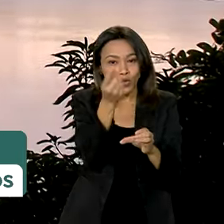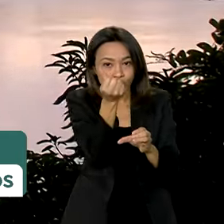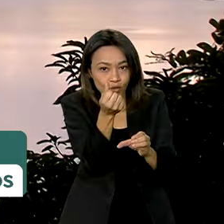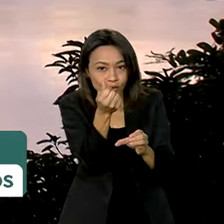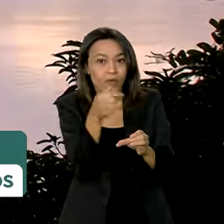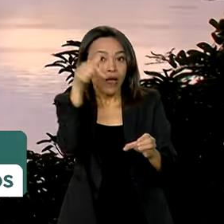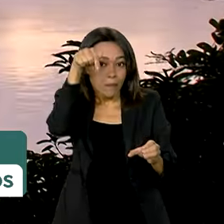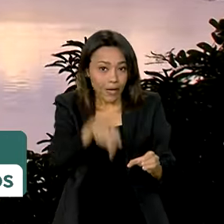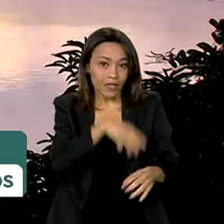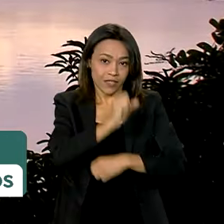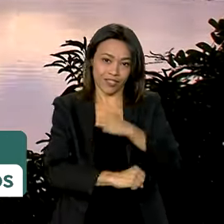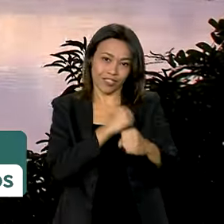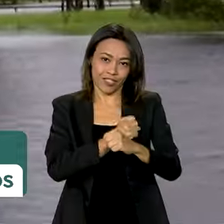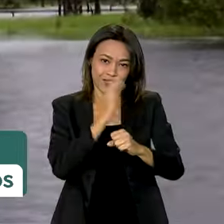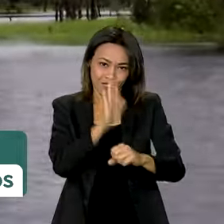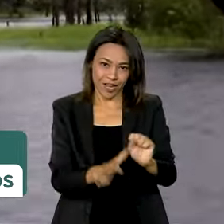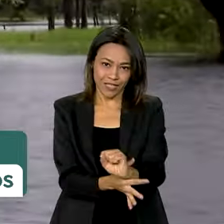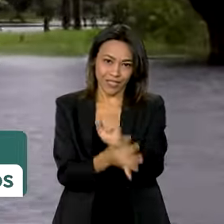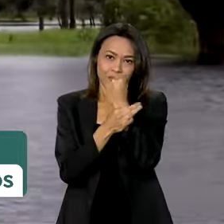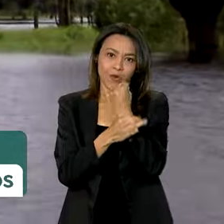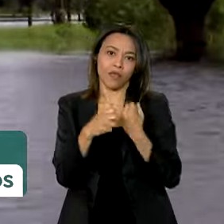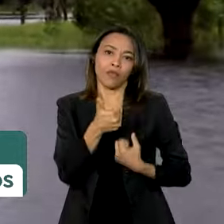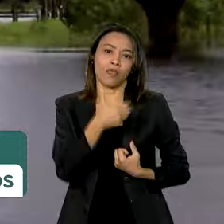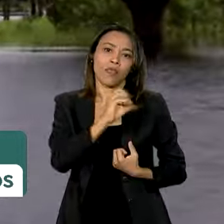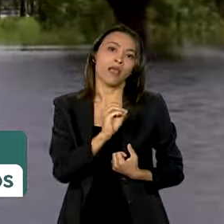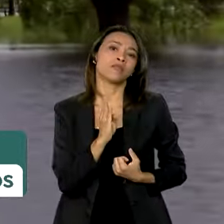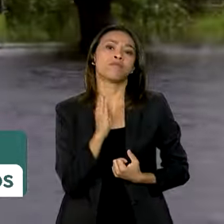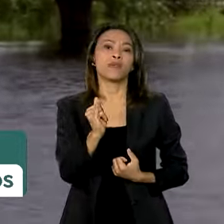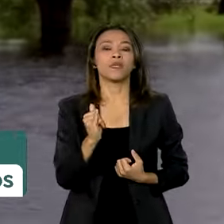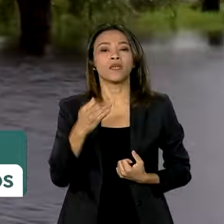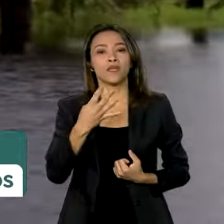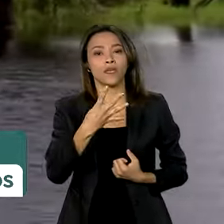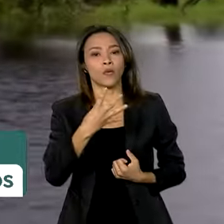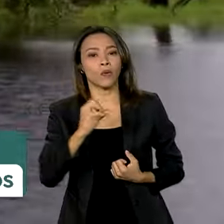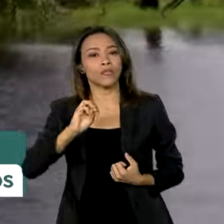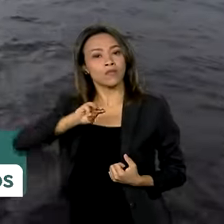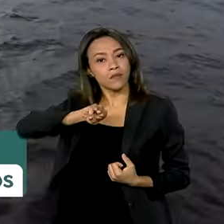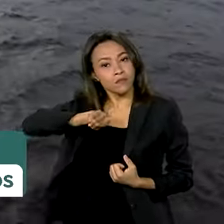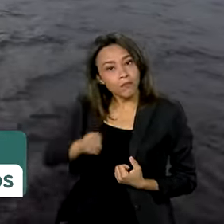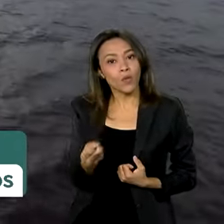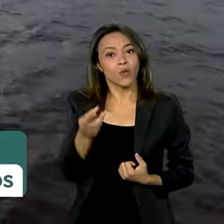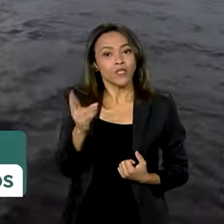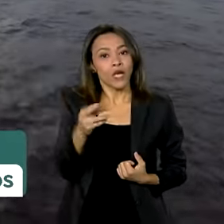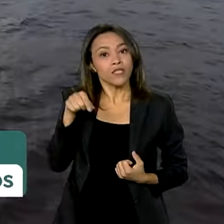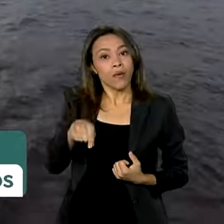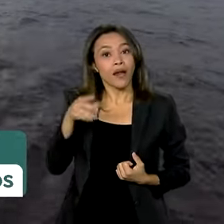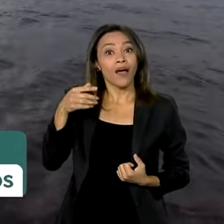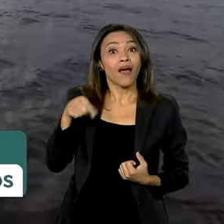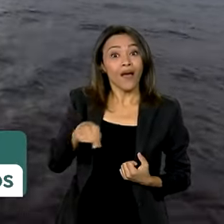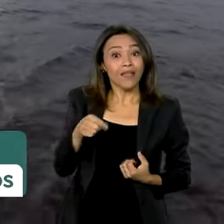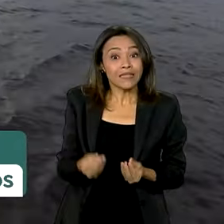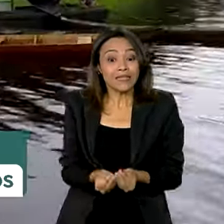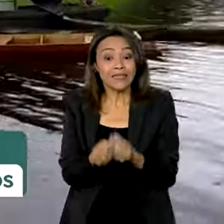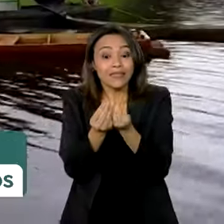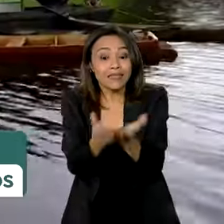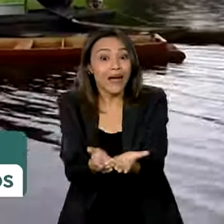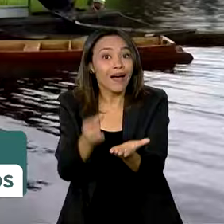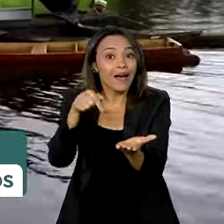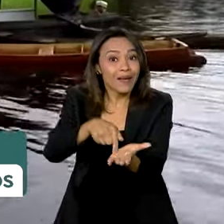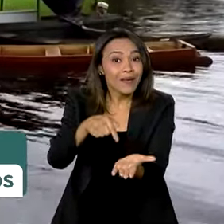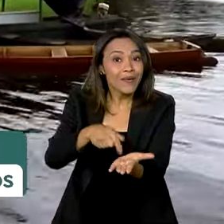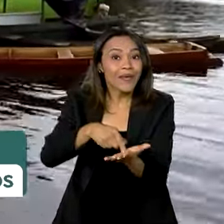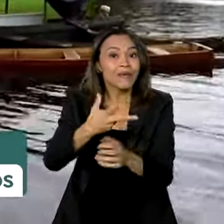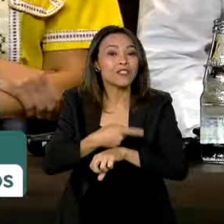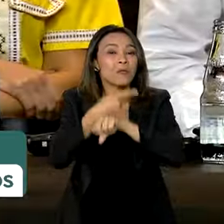garantidos pelo menos 10 bilhões e 400 milhões de reais com a emissão de títulos verdes pelo